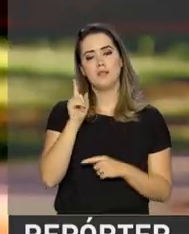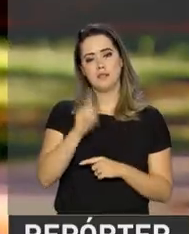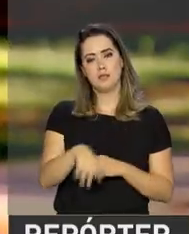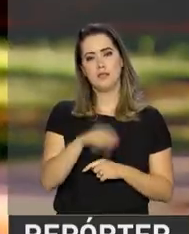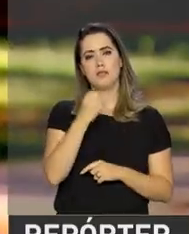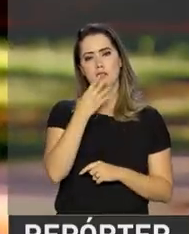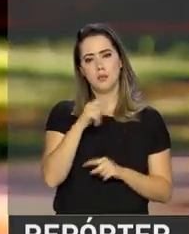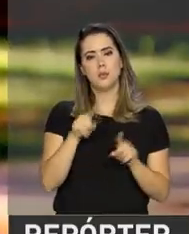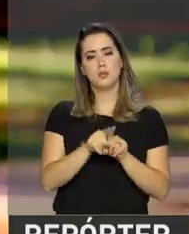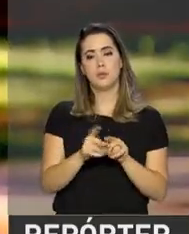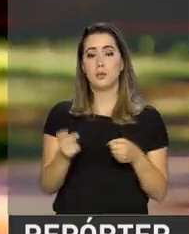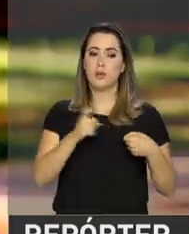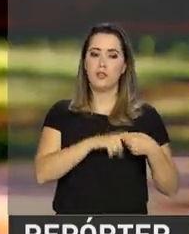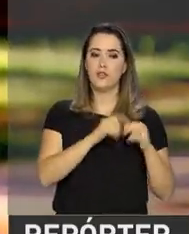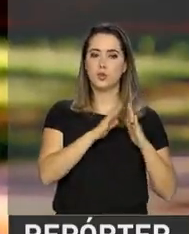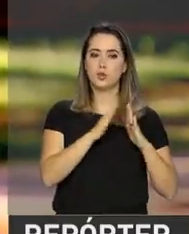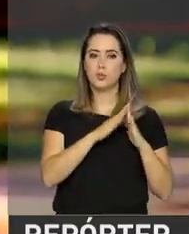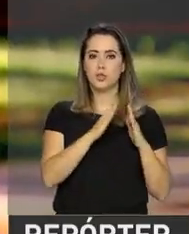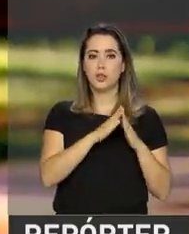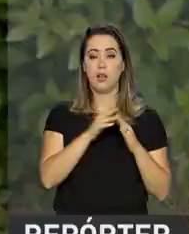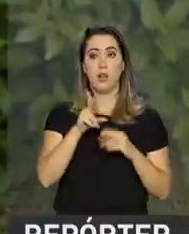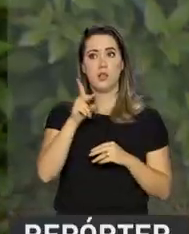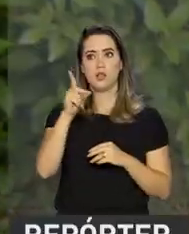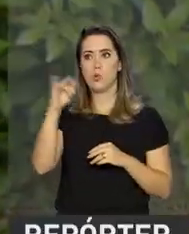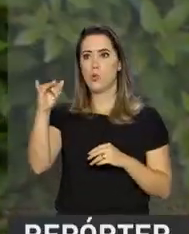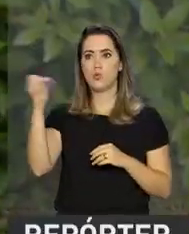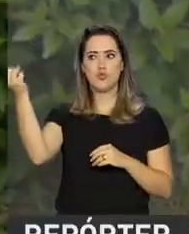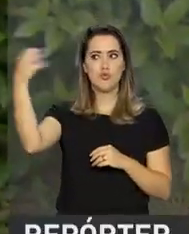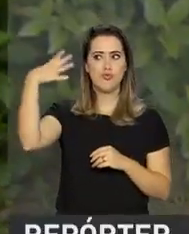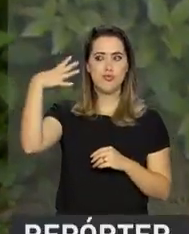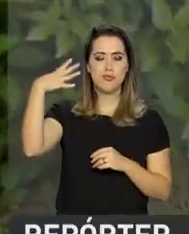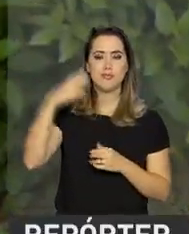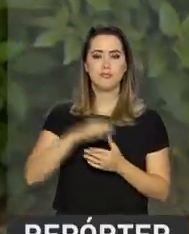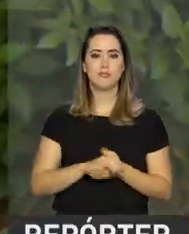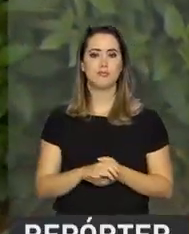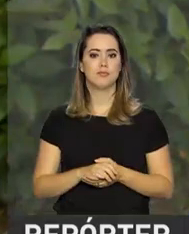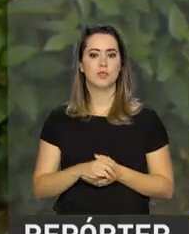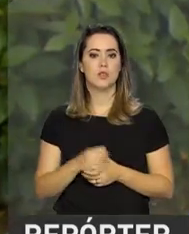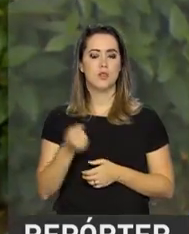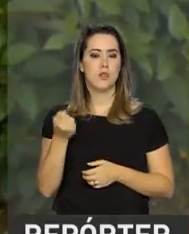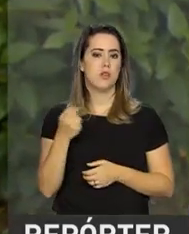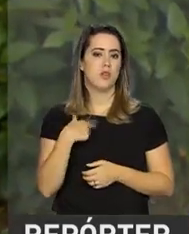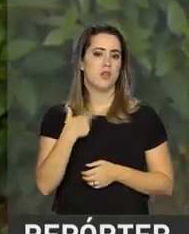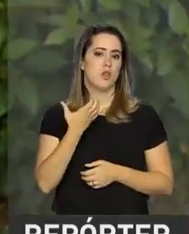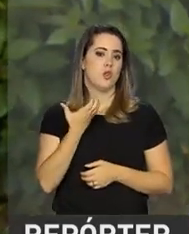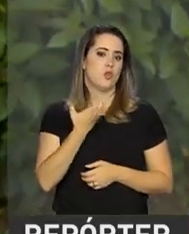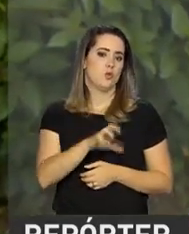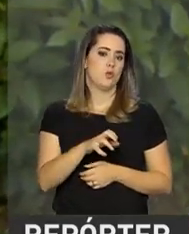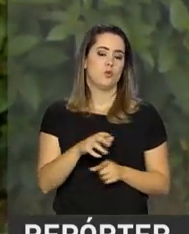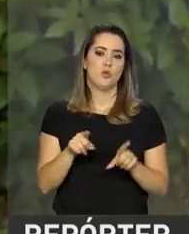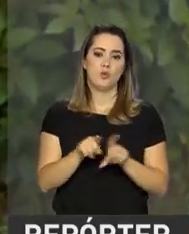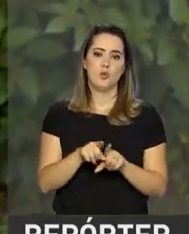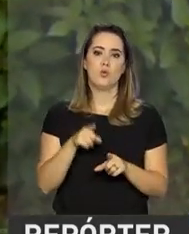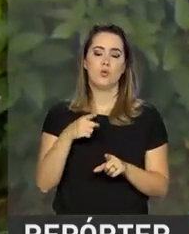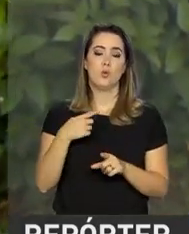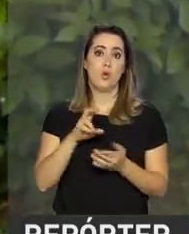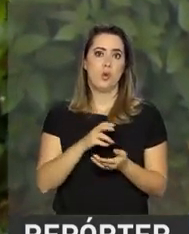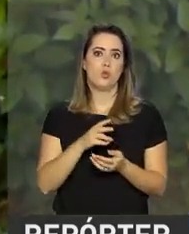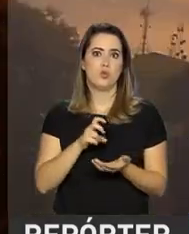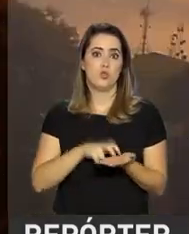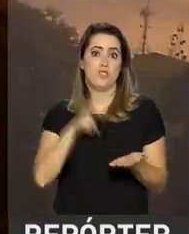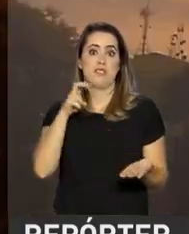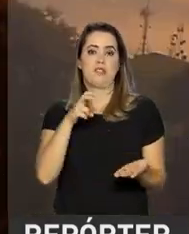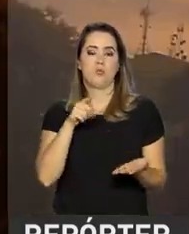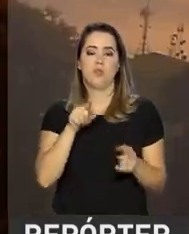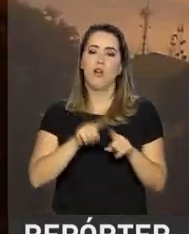vantagem de ir embora para casa ainda, claro, né? Eu detesto acordar cedo, mas eu amo o final da tarde. É uma dualidade que eu vivo.